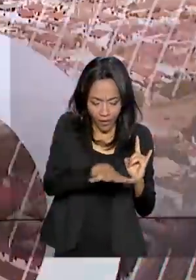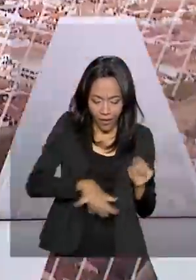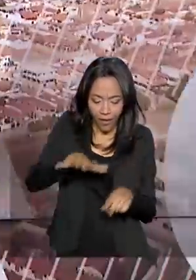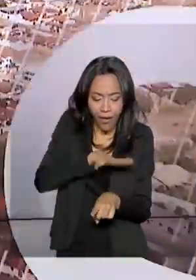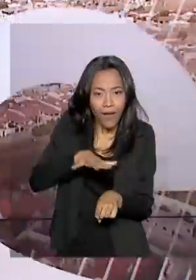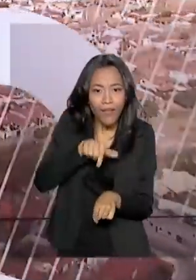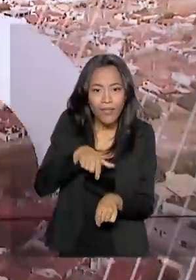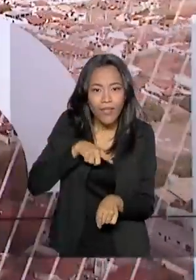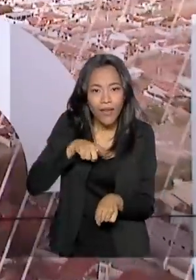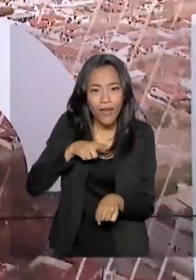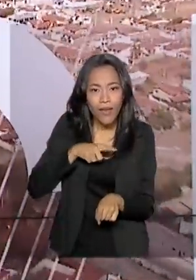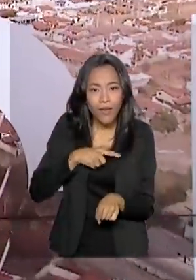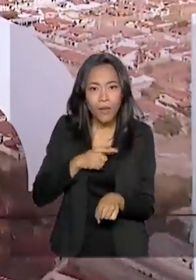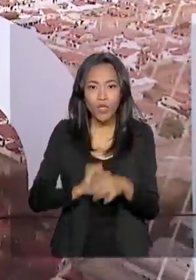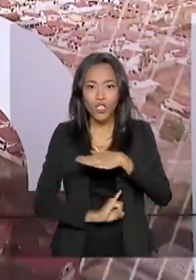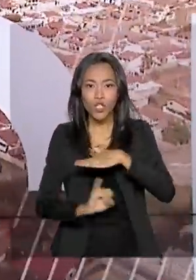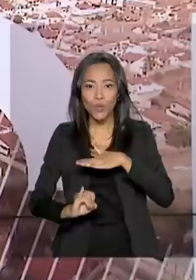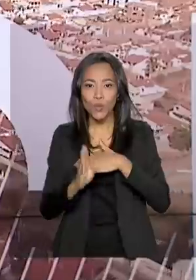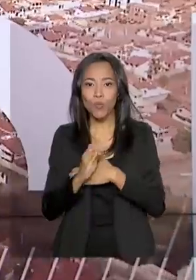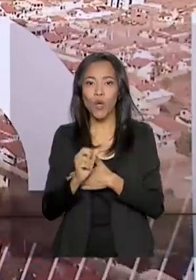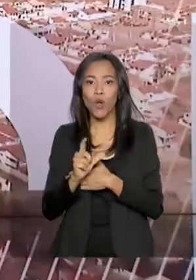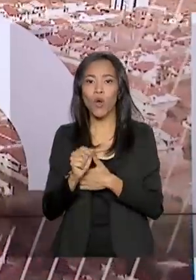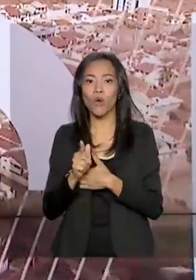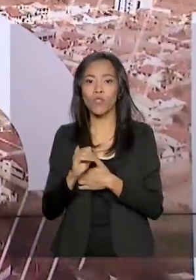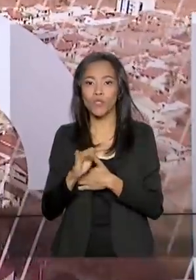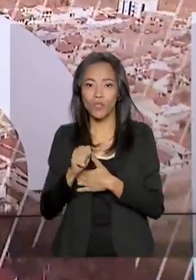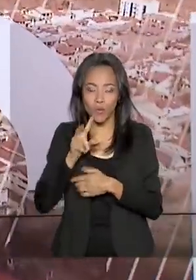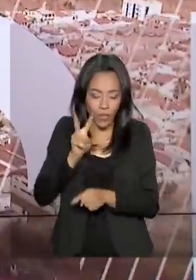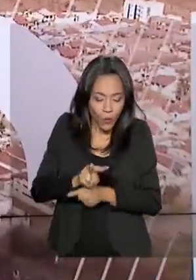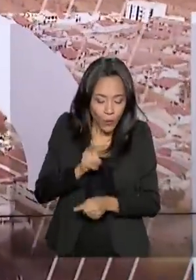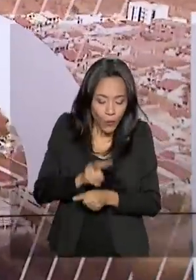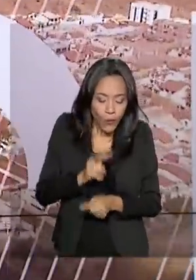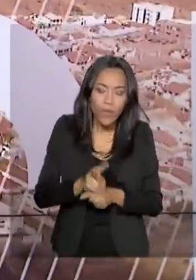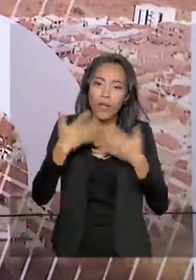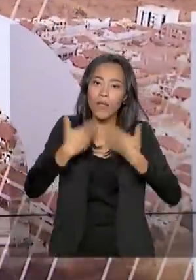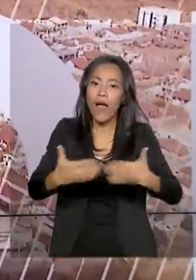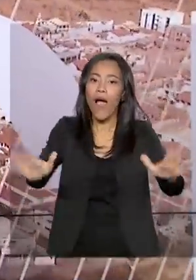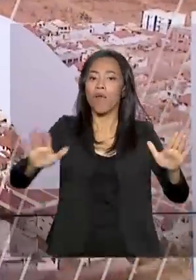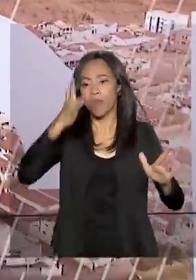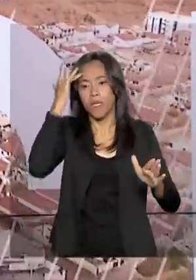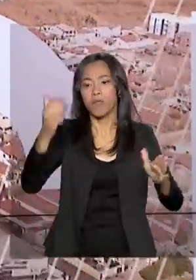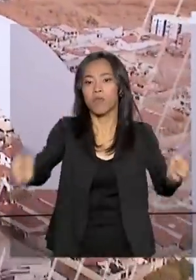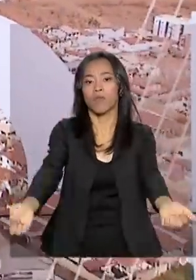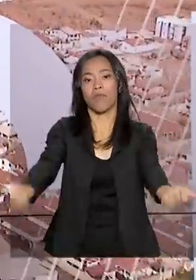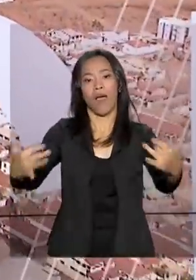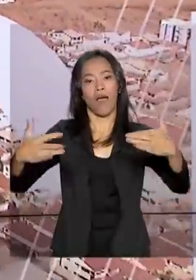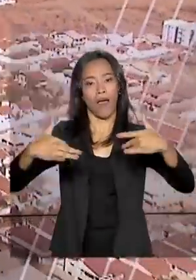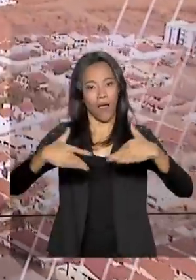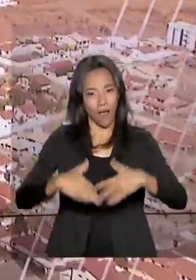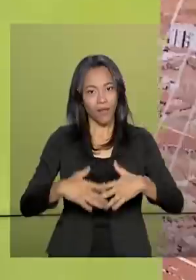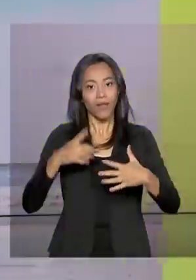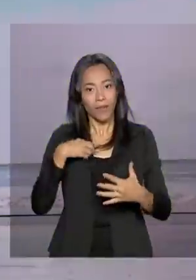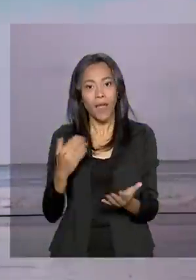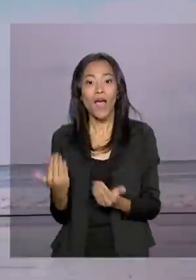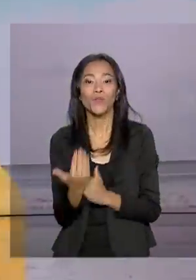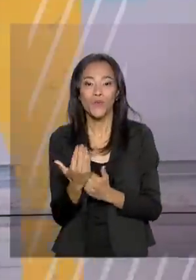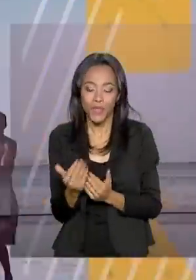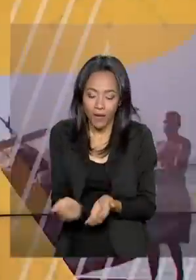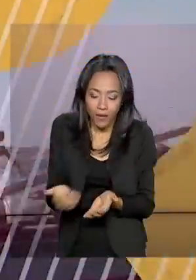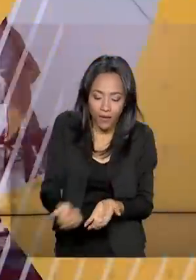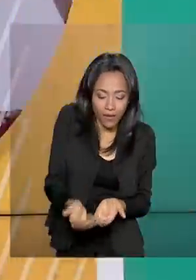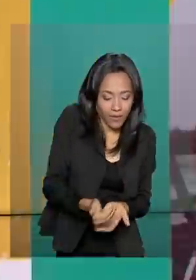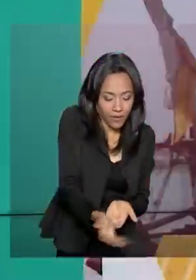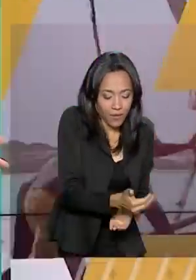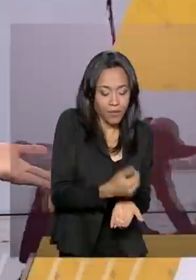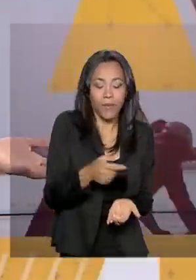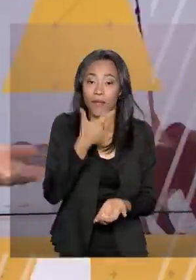Biológico. E todos os anos, ele abre as portas, nessa época, para que as pessoas conheçam e até colham os grãos de café. Para quem vive